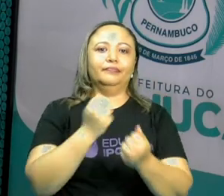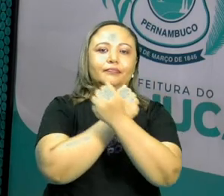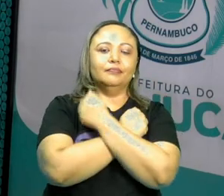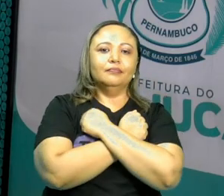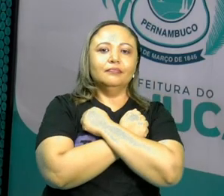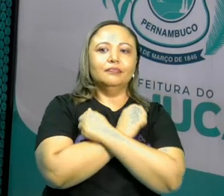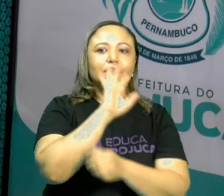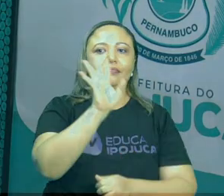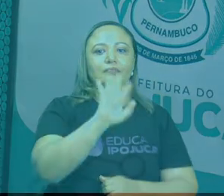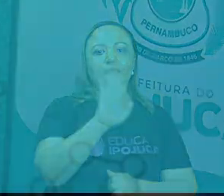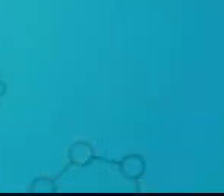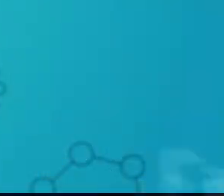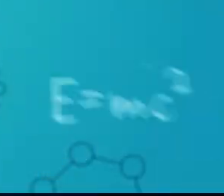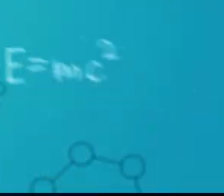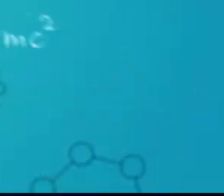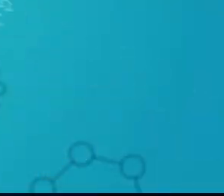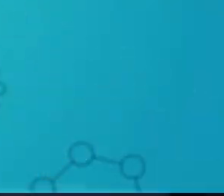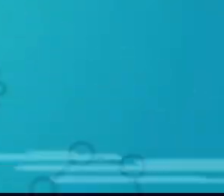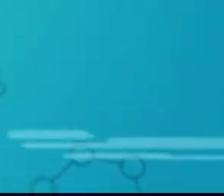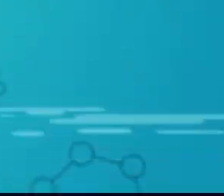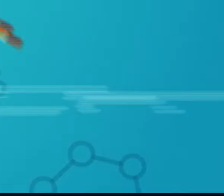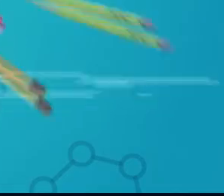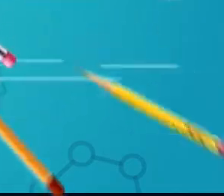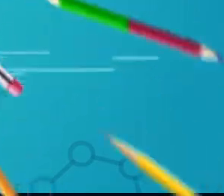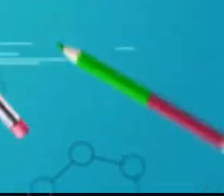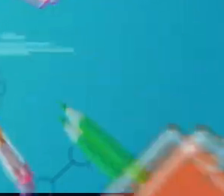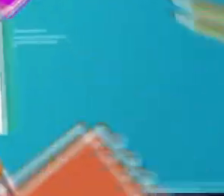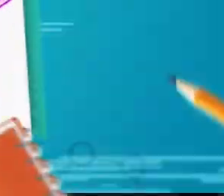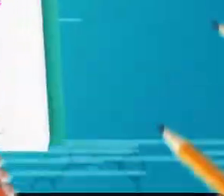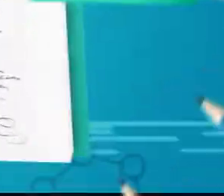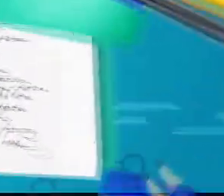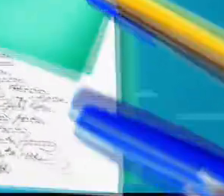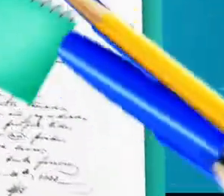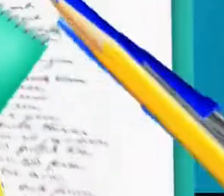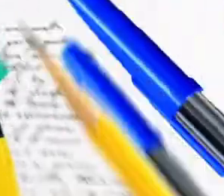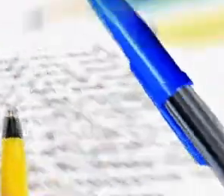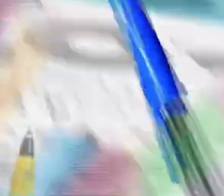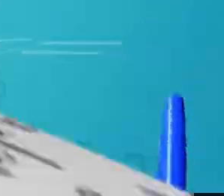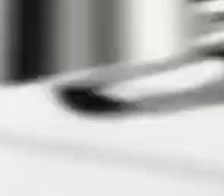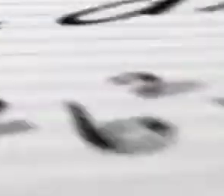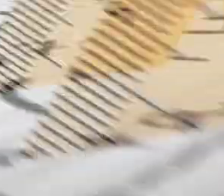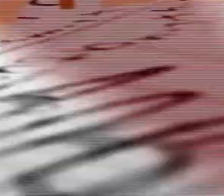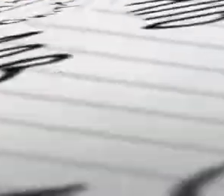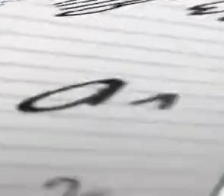Tchau, tchau. Transcrição e Quintena Coelho e